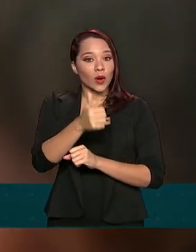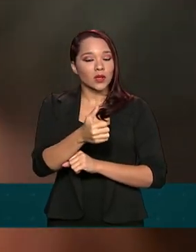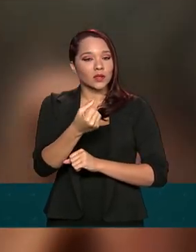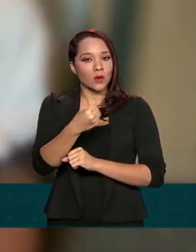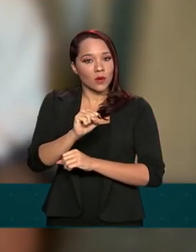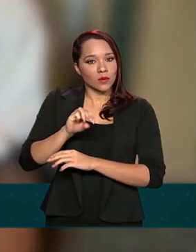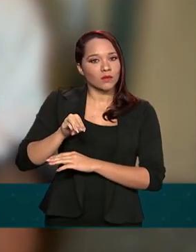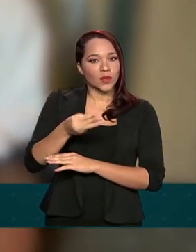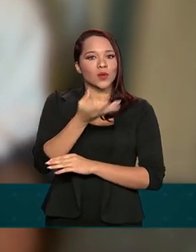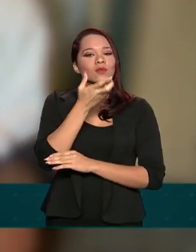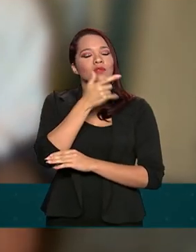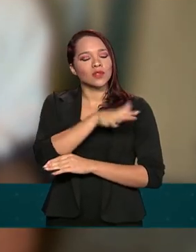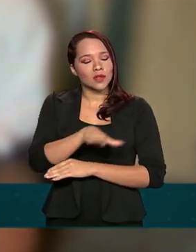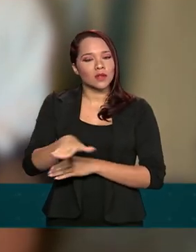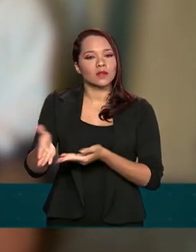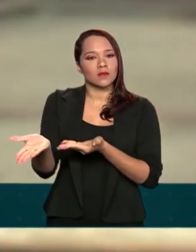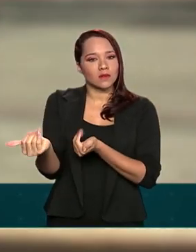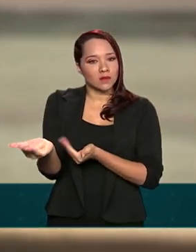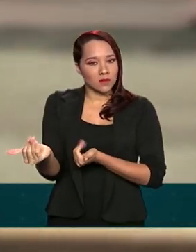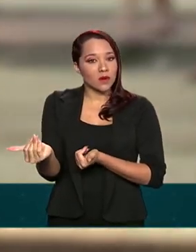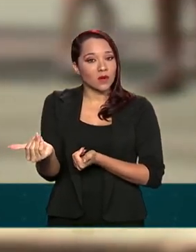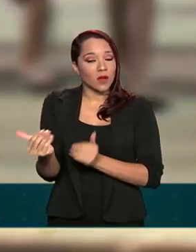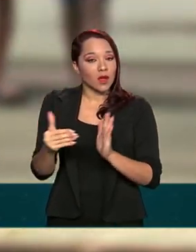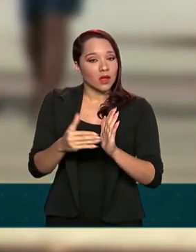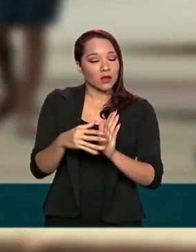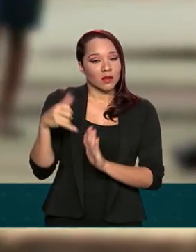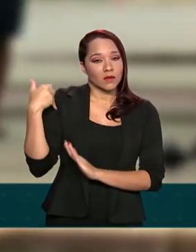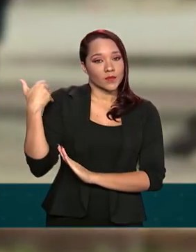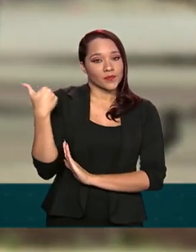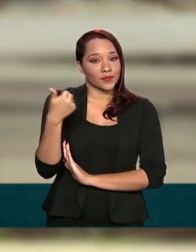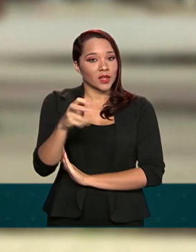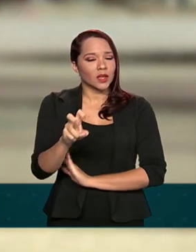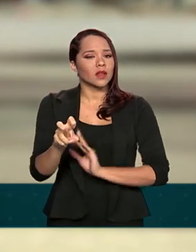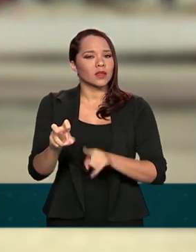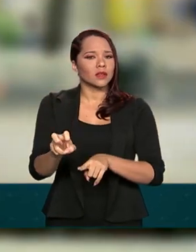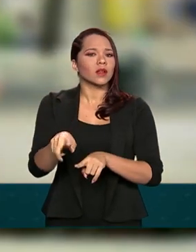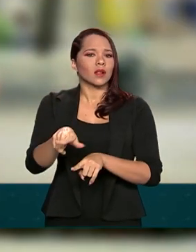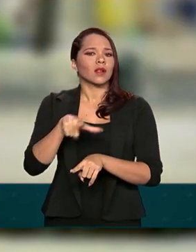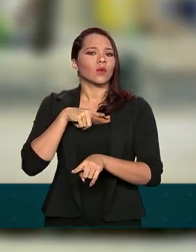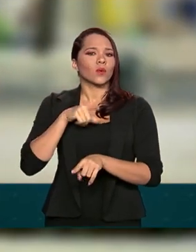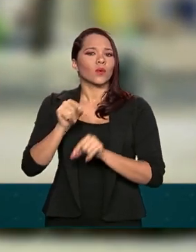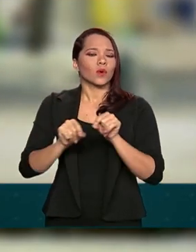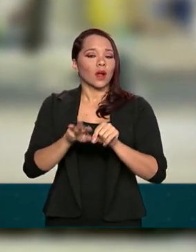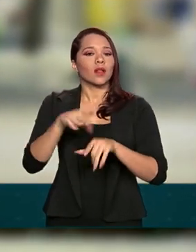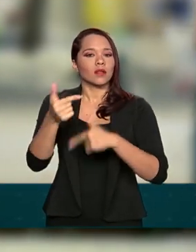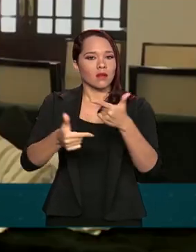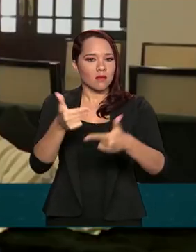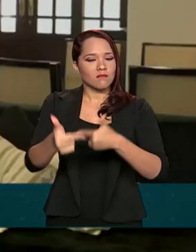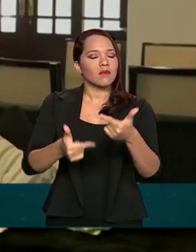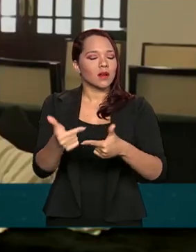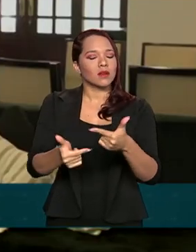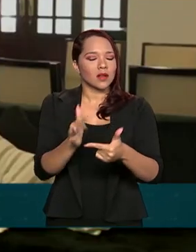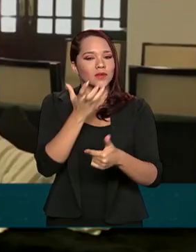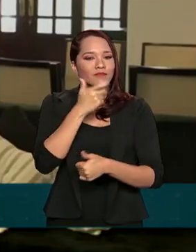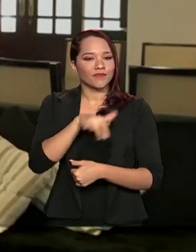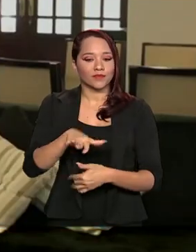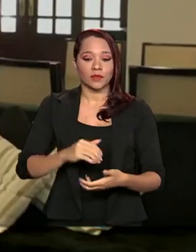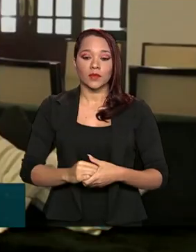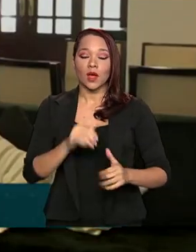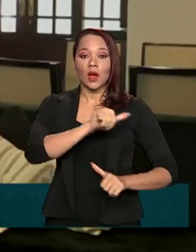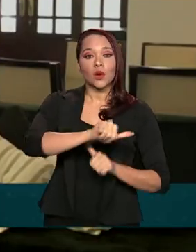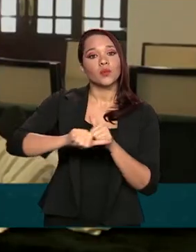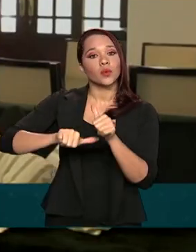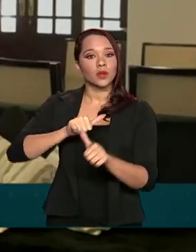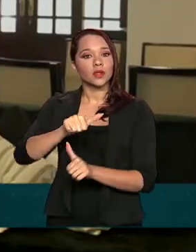milhões de crianças e jovens de até 15 anos eram submetidas ao trabalho infantil. A mudança